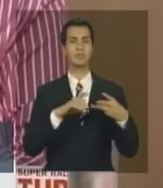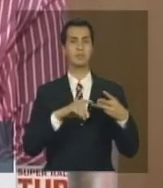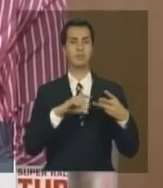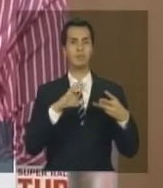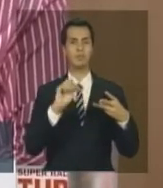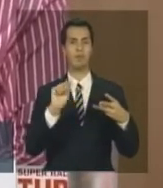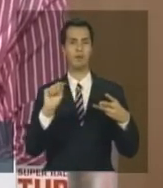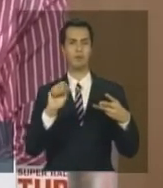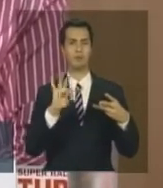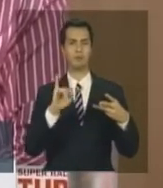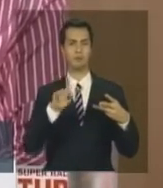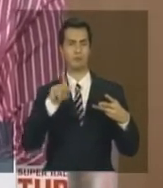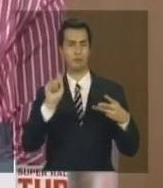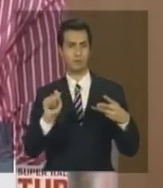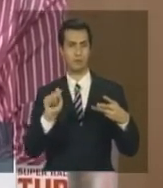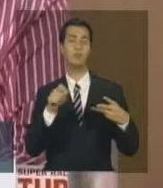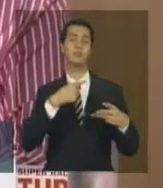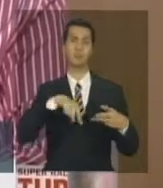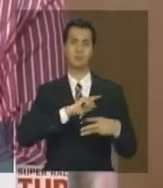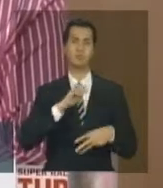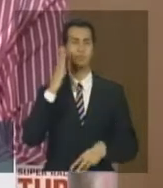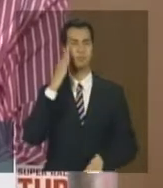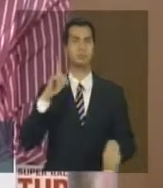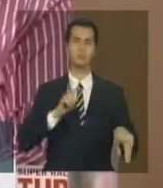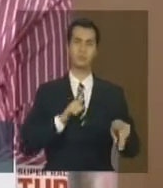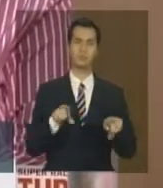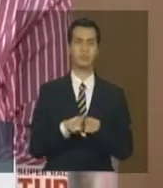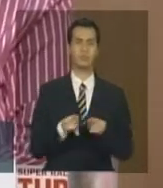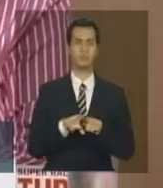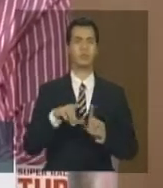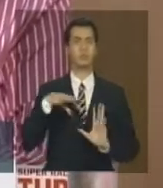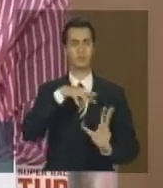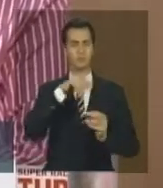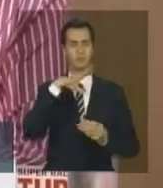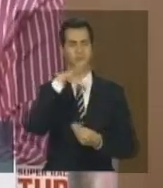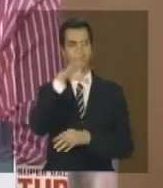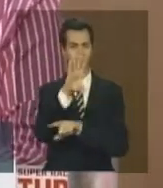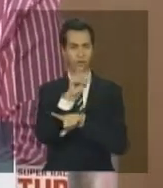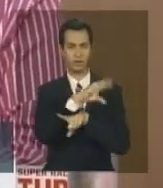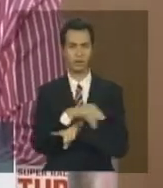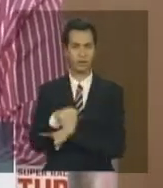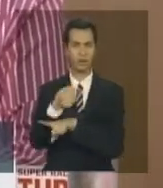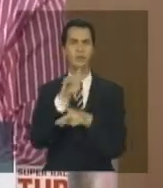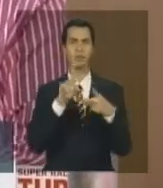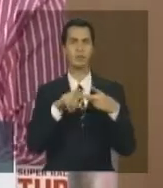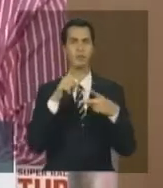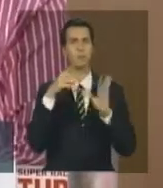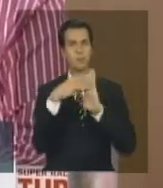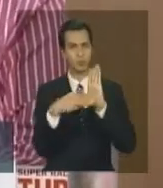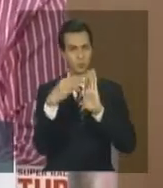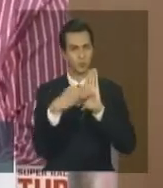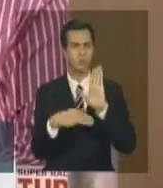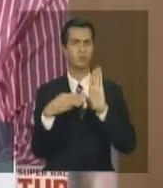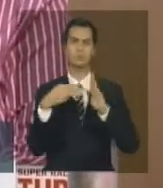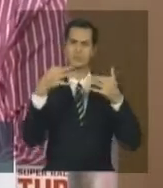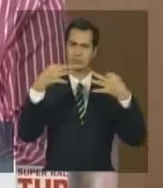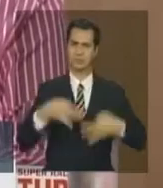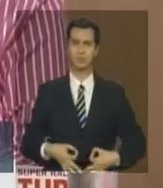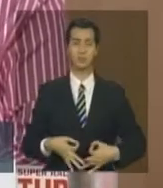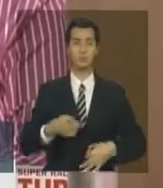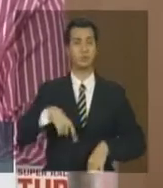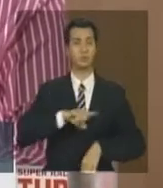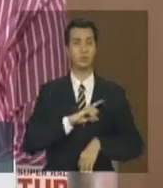científico, de metodologia, com tecnologia de satélite, etc., para poder fazer esse trabalho analítico. E o que se espera é, ao